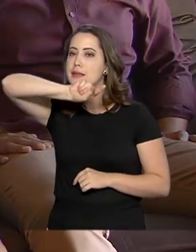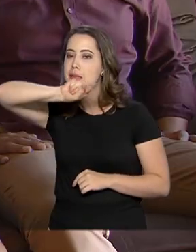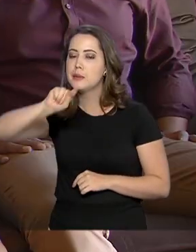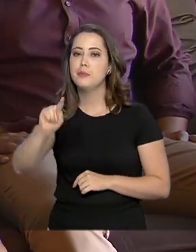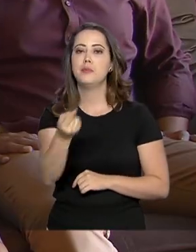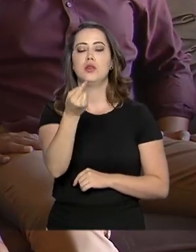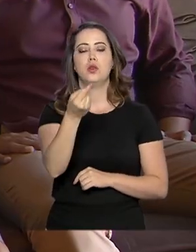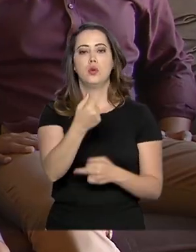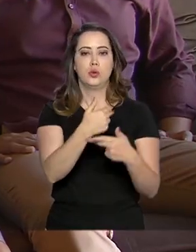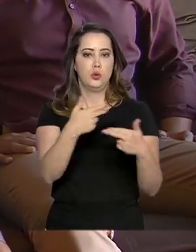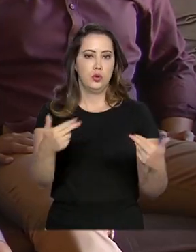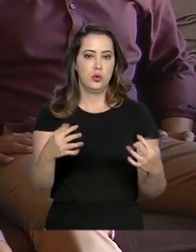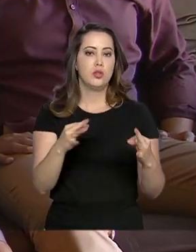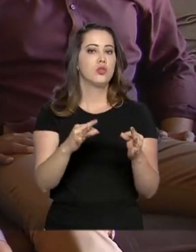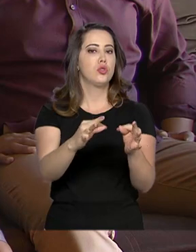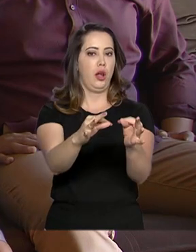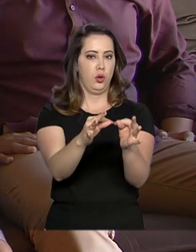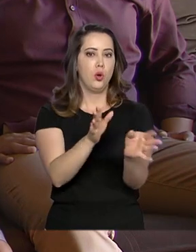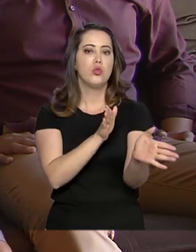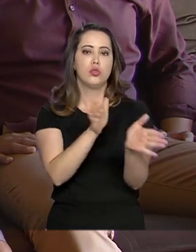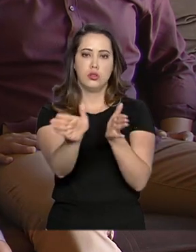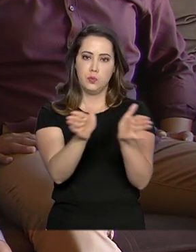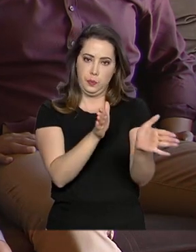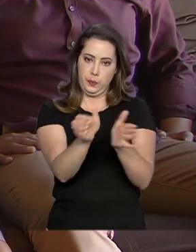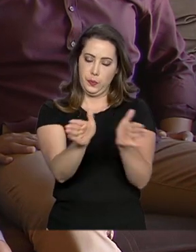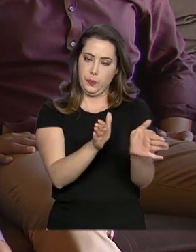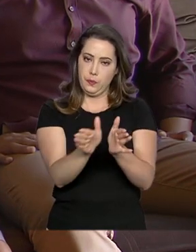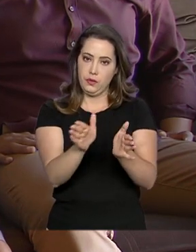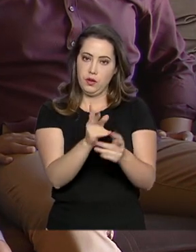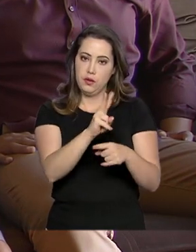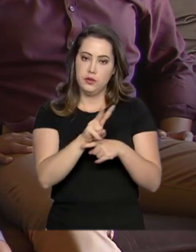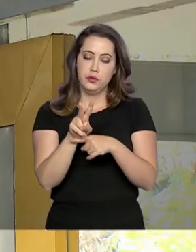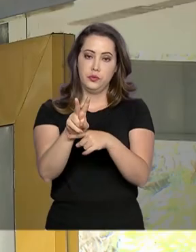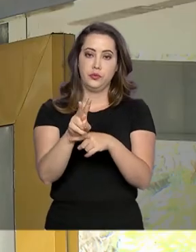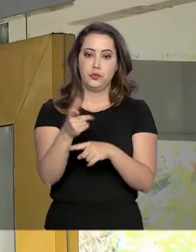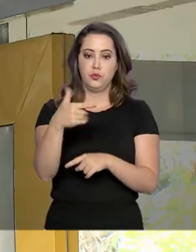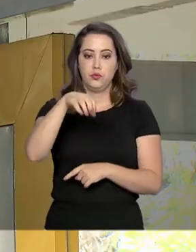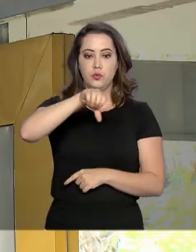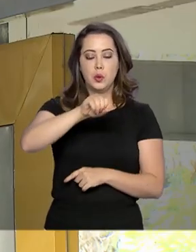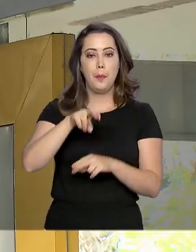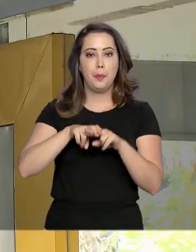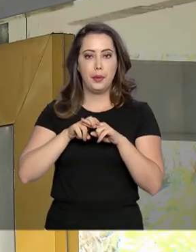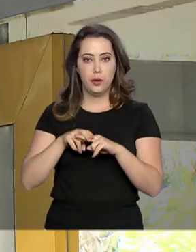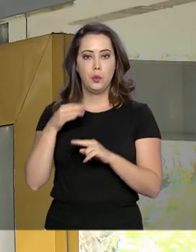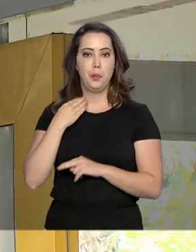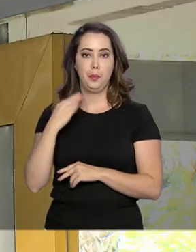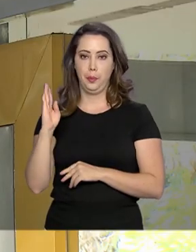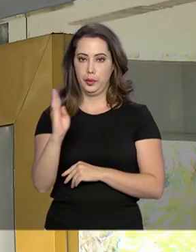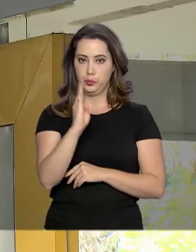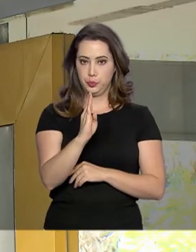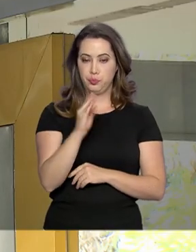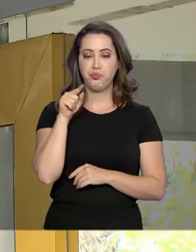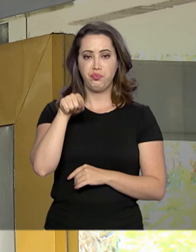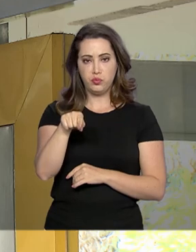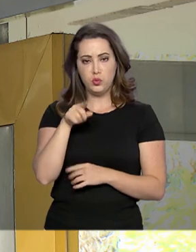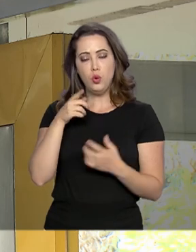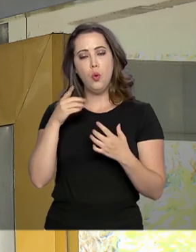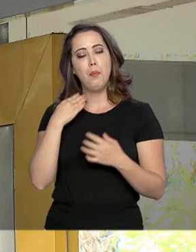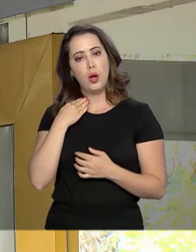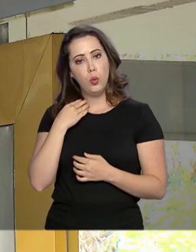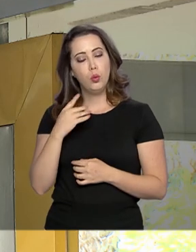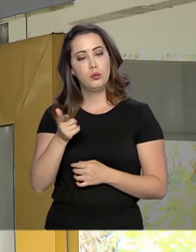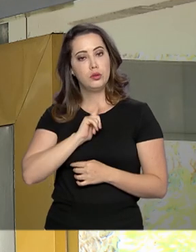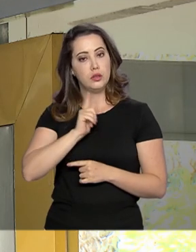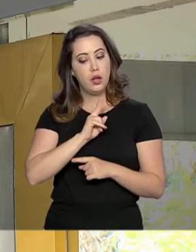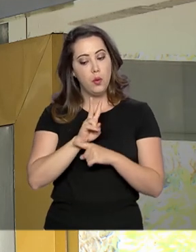itens de tecnologia assistiva financiados em 2019 pelo Banco do Brasil. A instituição conta com uma